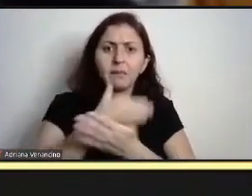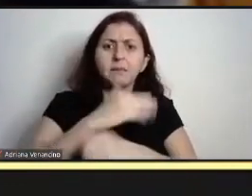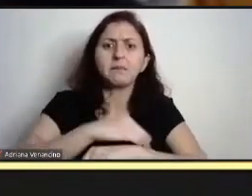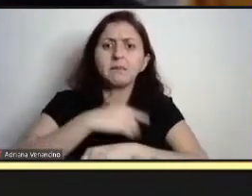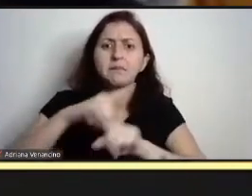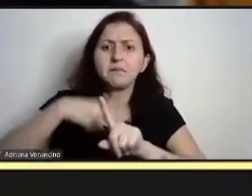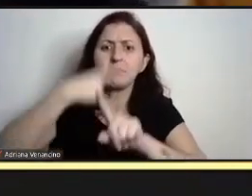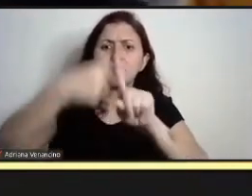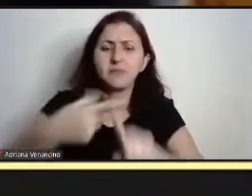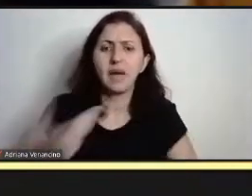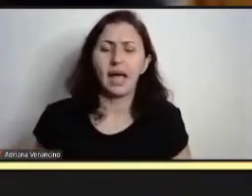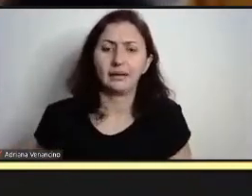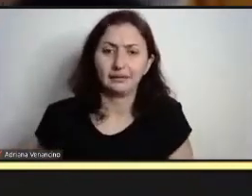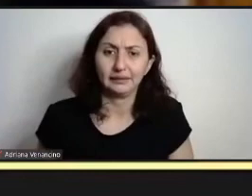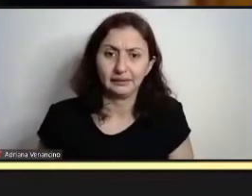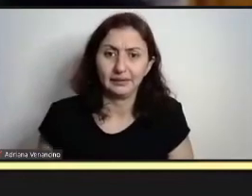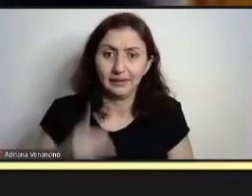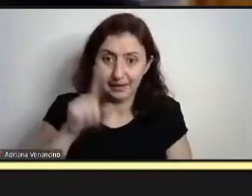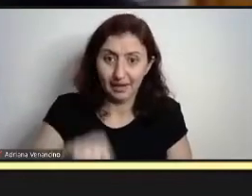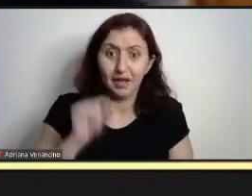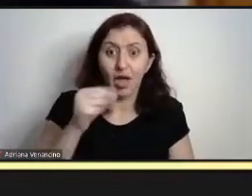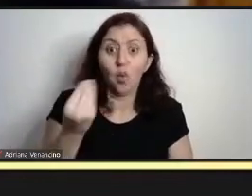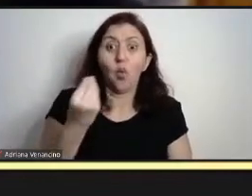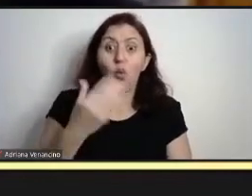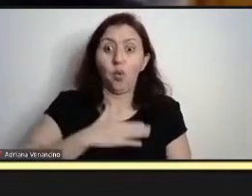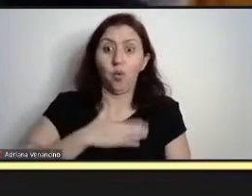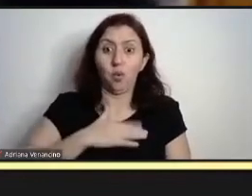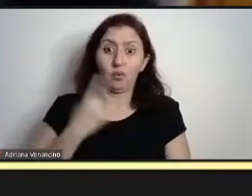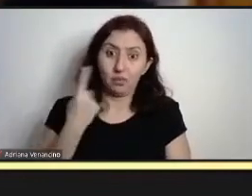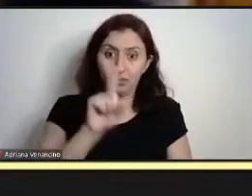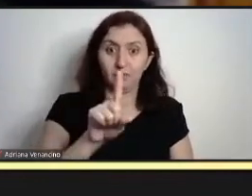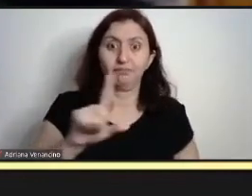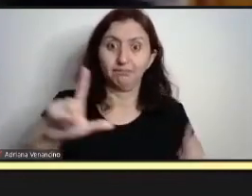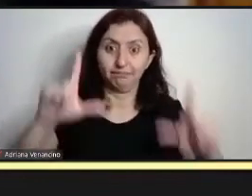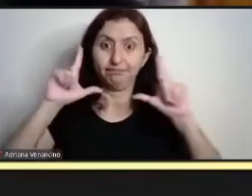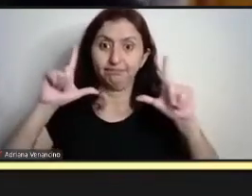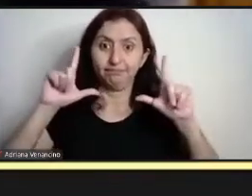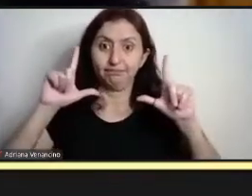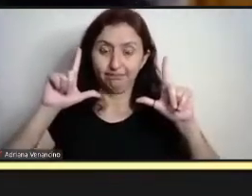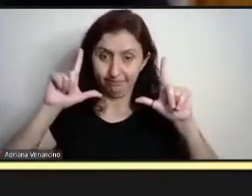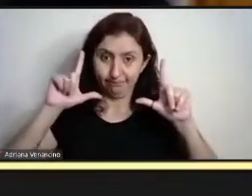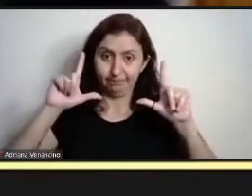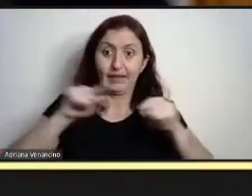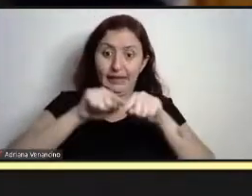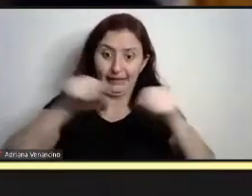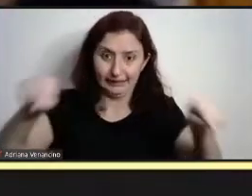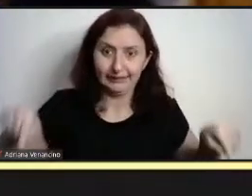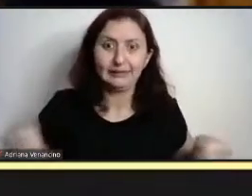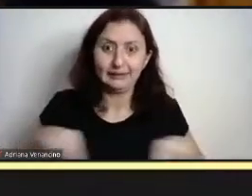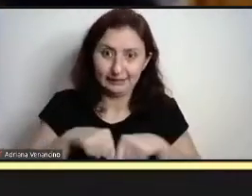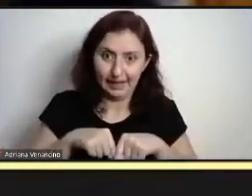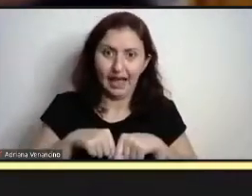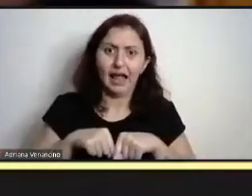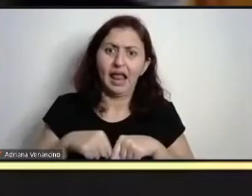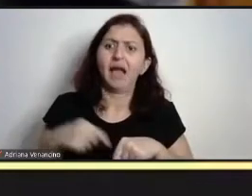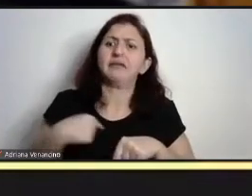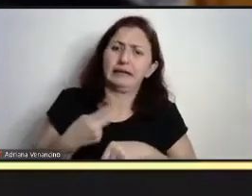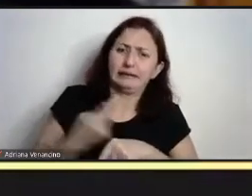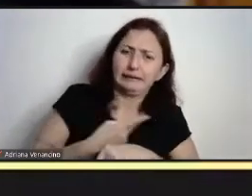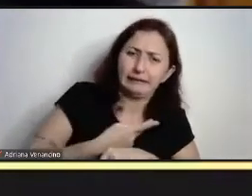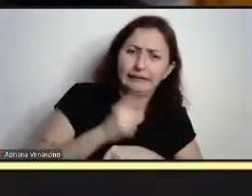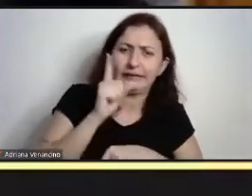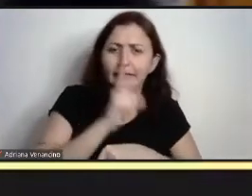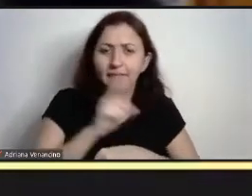Sônia fala, assim, o problema da exposição, porque em sala de aula tudo bem, tu, às vezes, derrapa, faz um